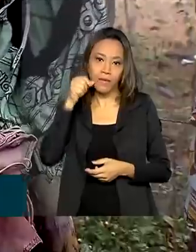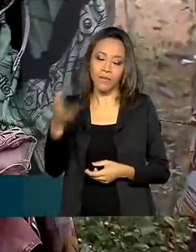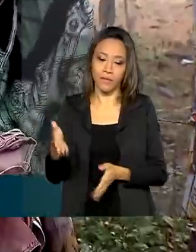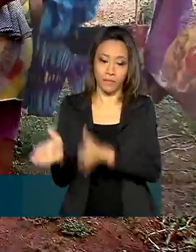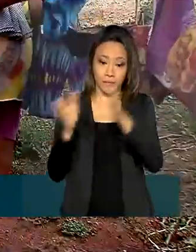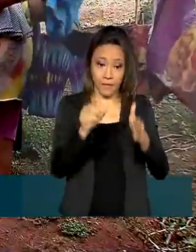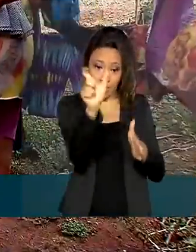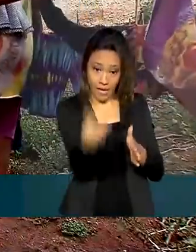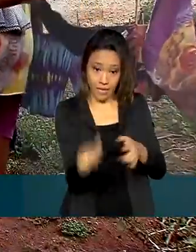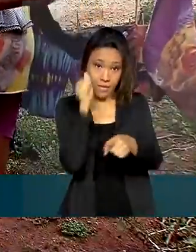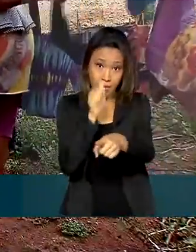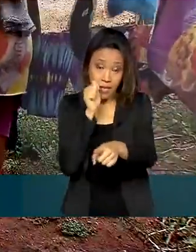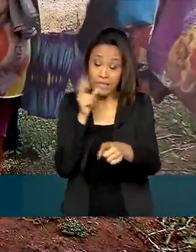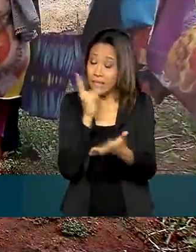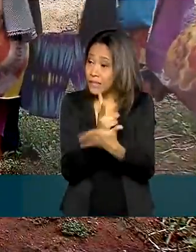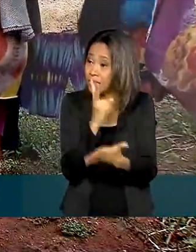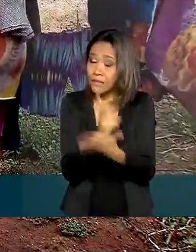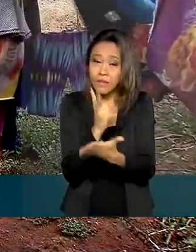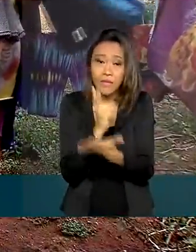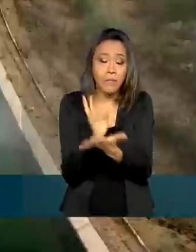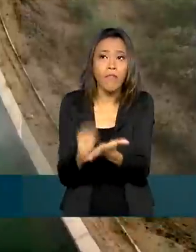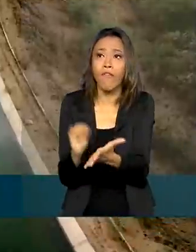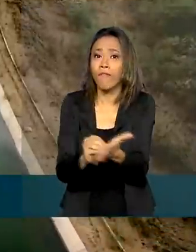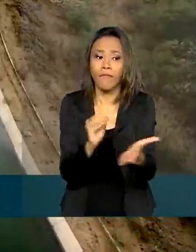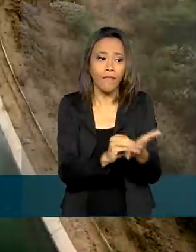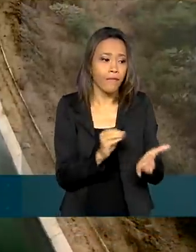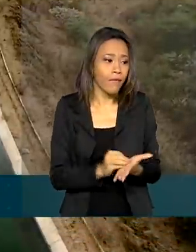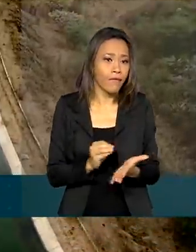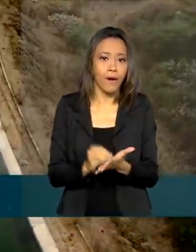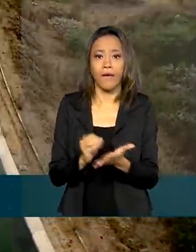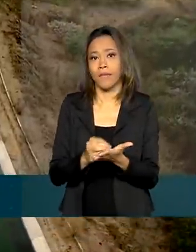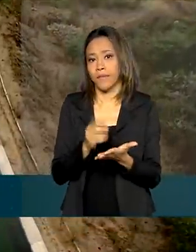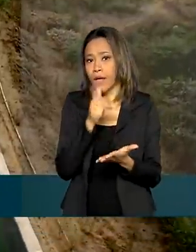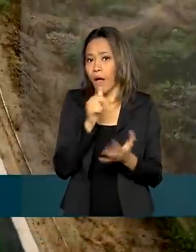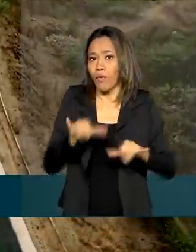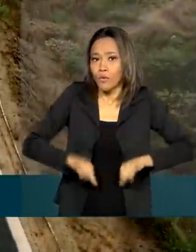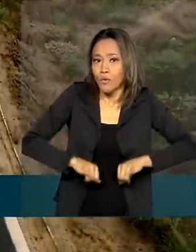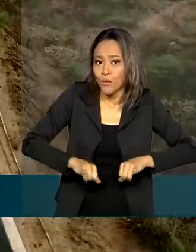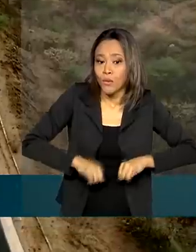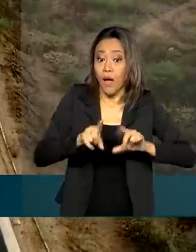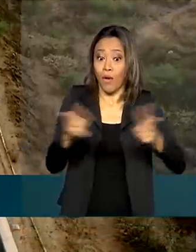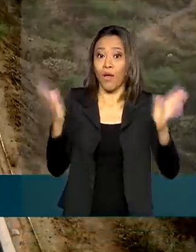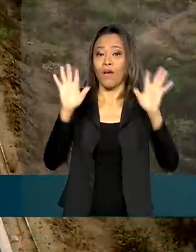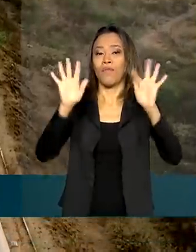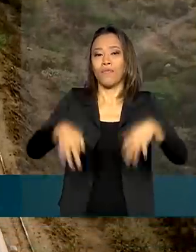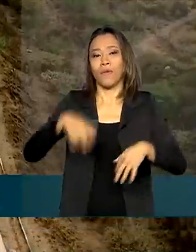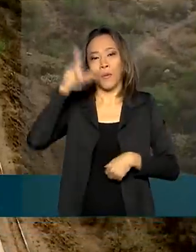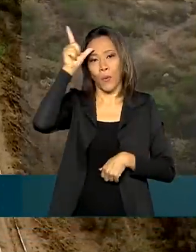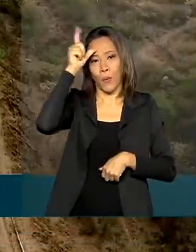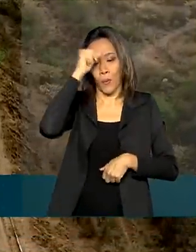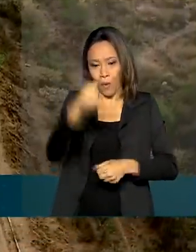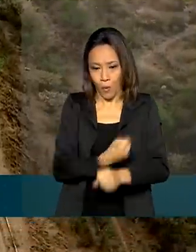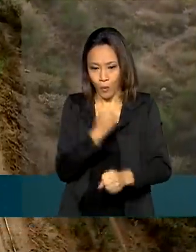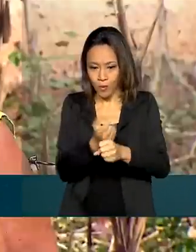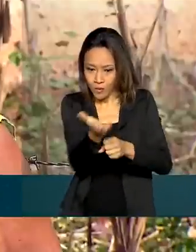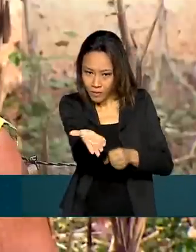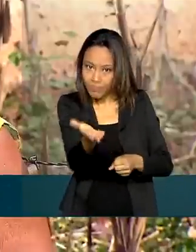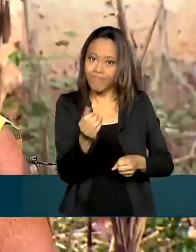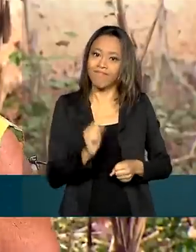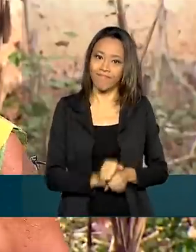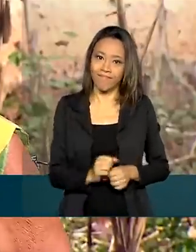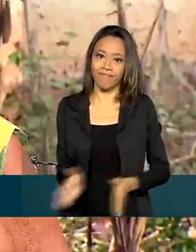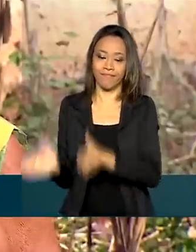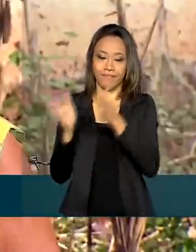sempre conviveu com a seca e com a falta de água. Um problema que chegou ao fim com a construção do Canal do Sertão Alagoano.